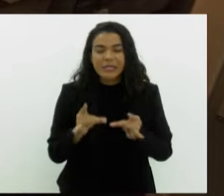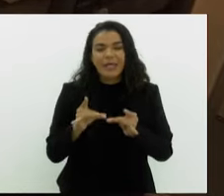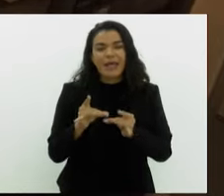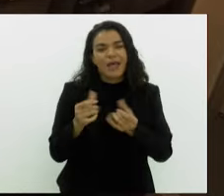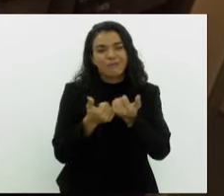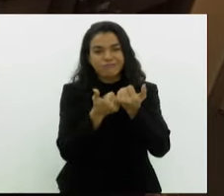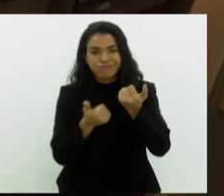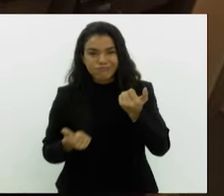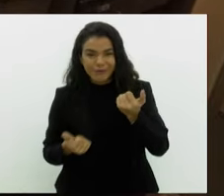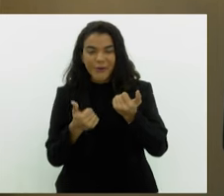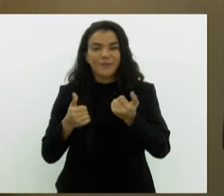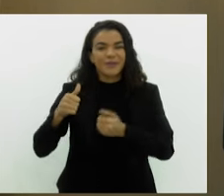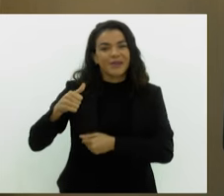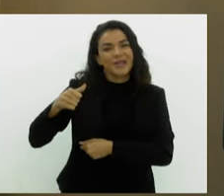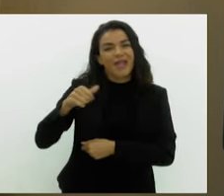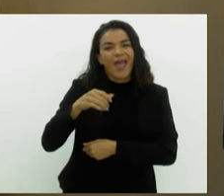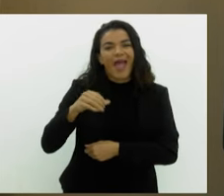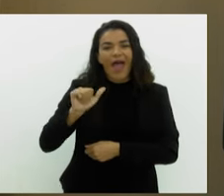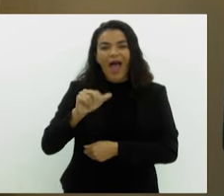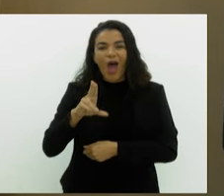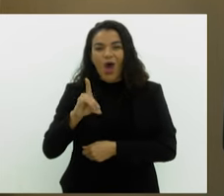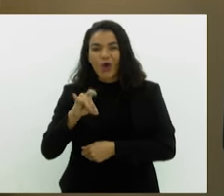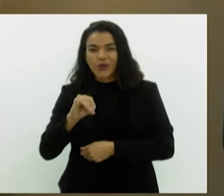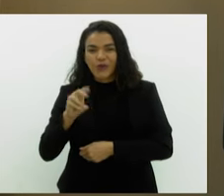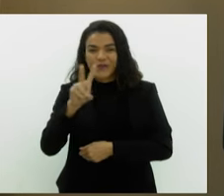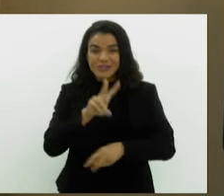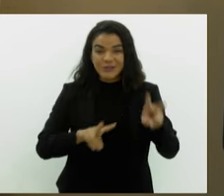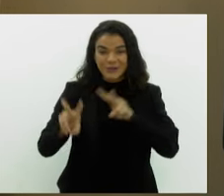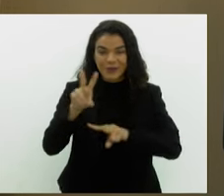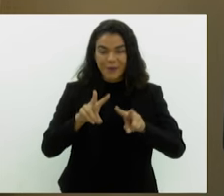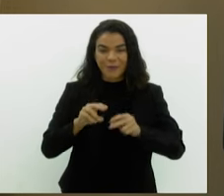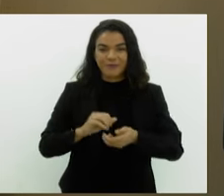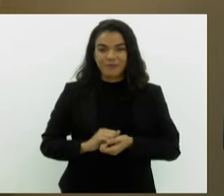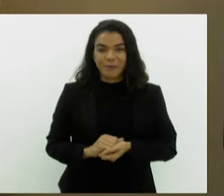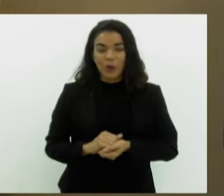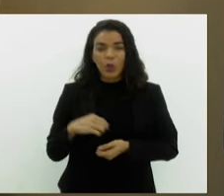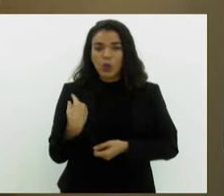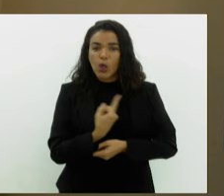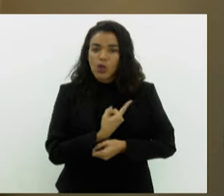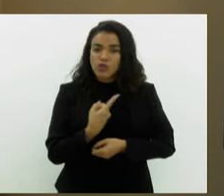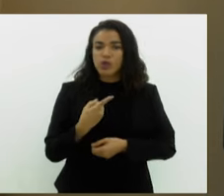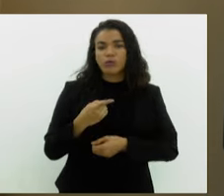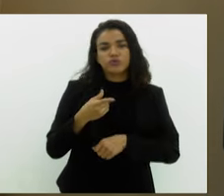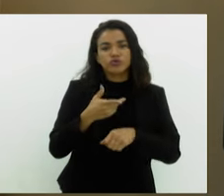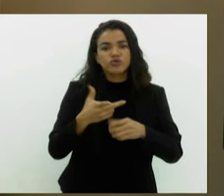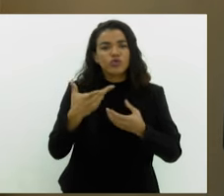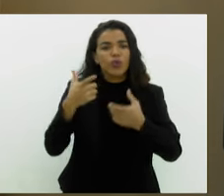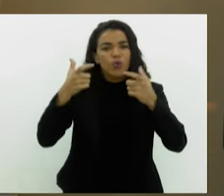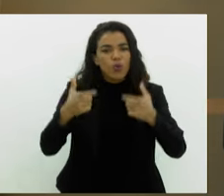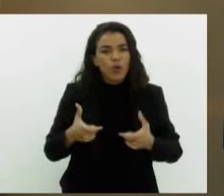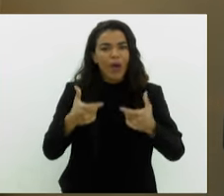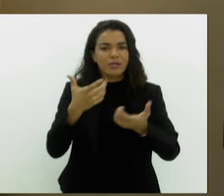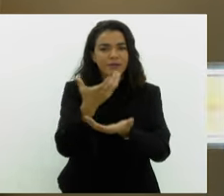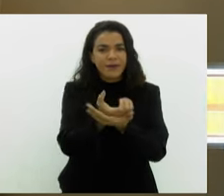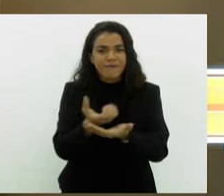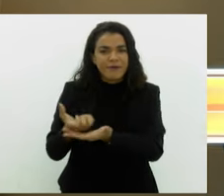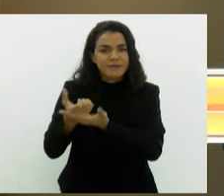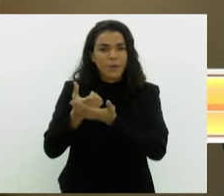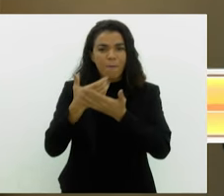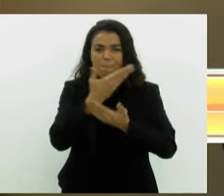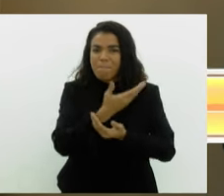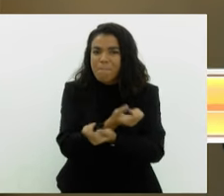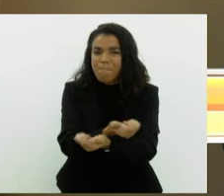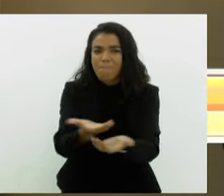superintendente de audiovisual da Secretaria, Tayla Borges. Nós somos um estúdio público voltado para todos os